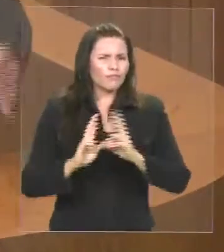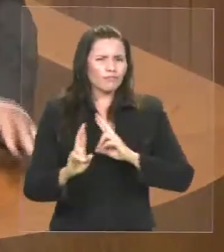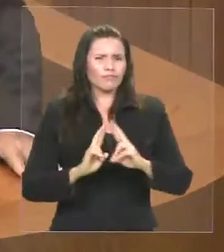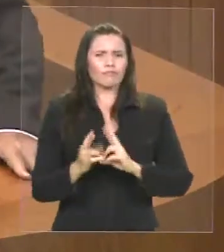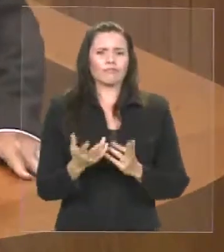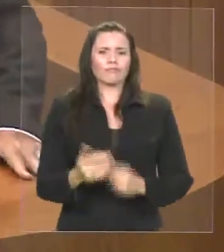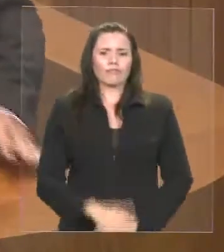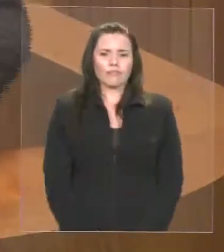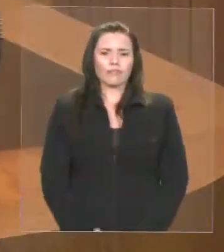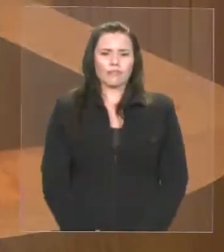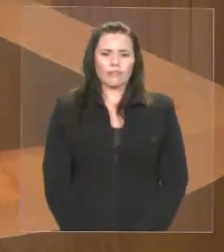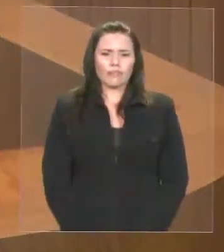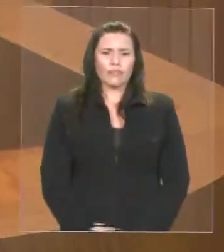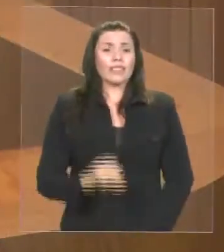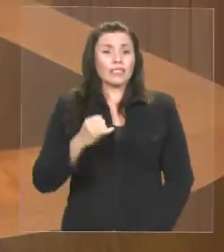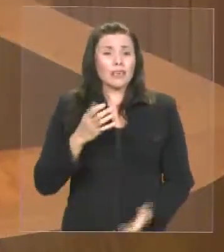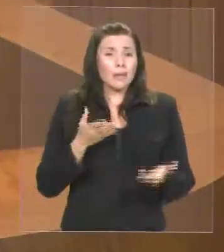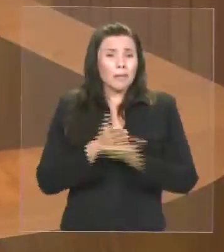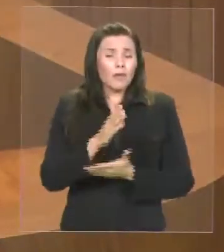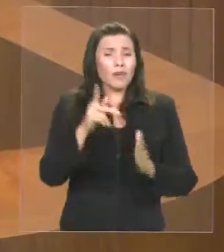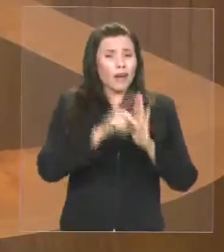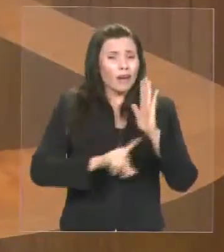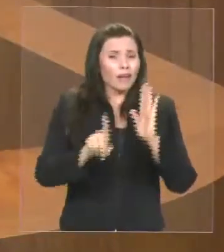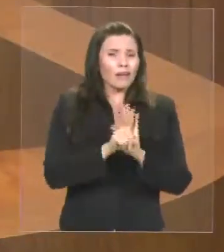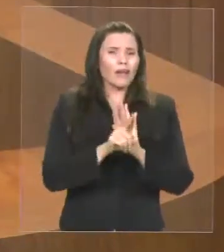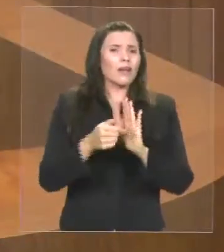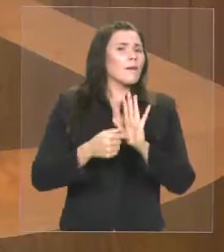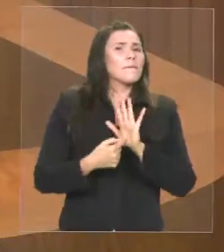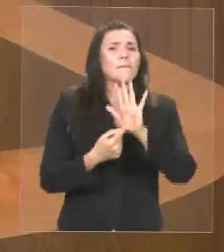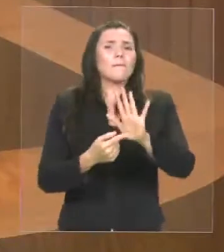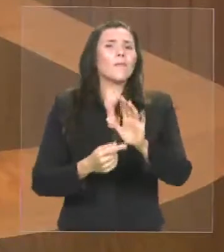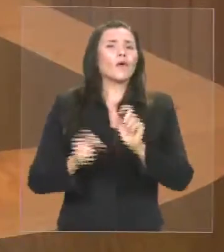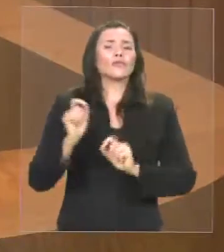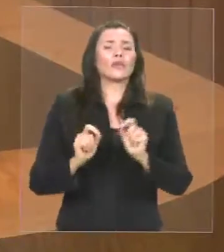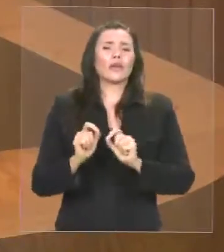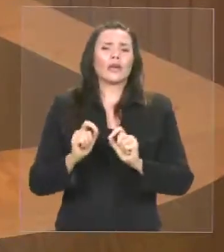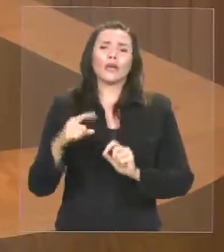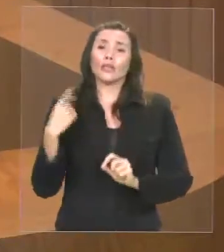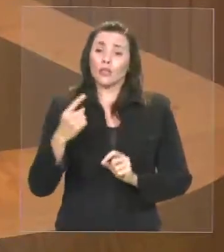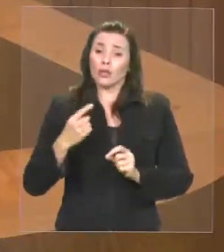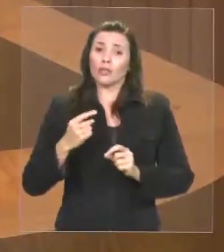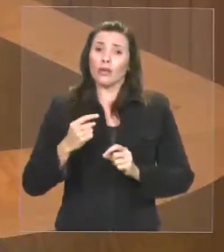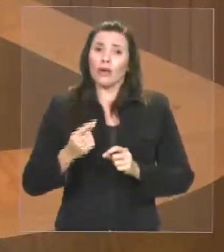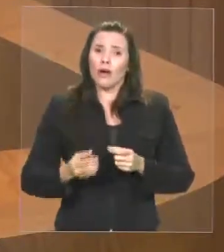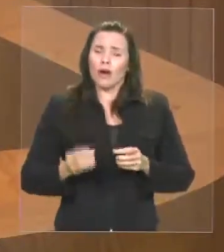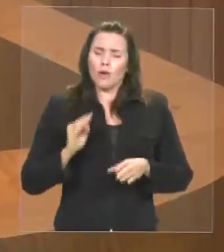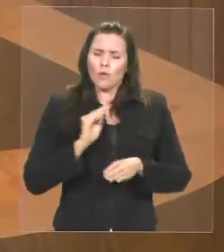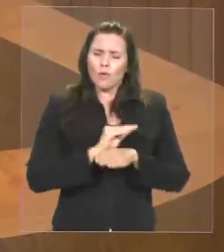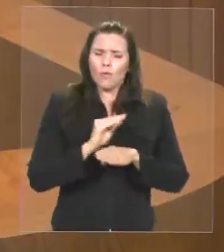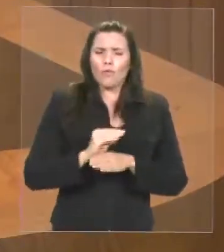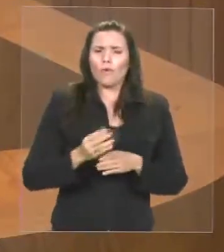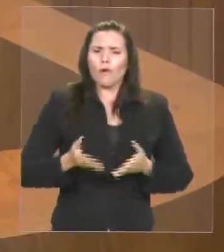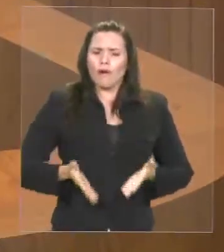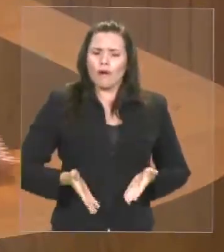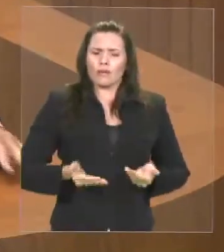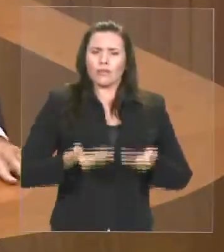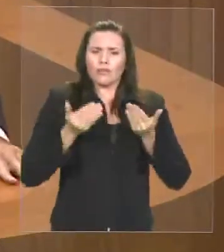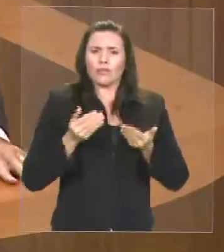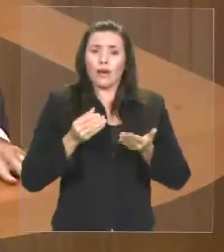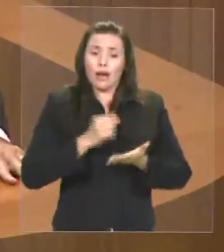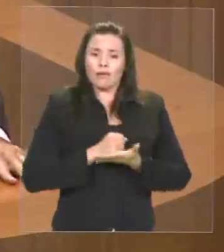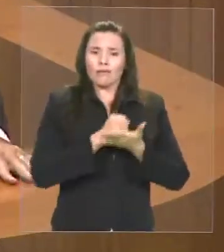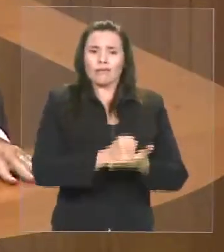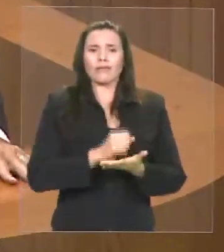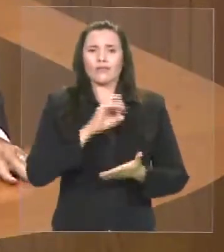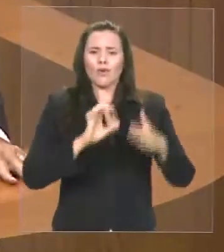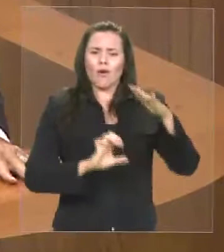população, é que nós queremos favorecer apenas o grande capital, quem tem mais de 100 milhões de capital, e o pequeno empresário